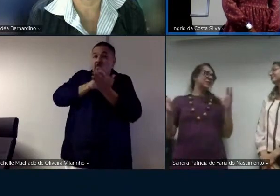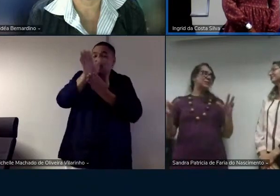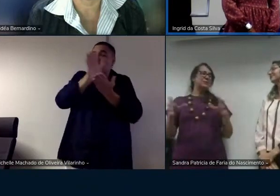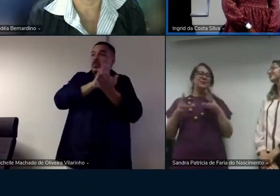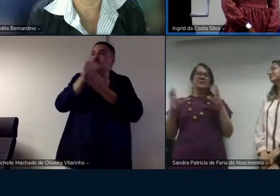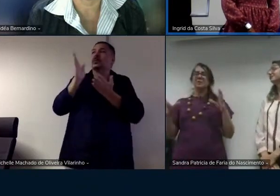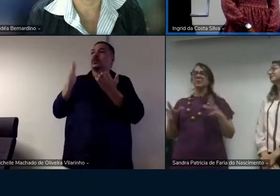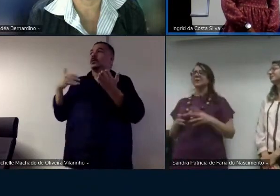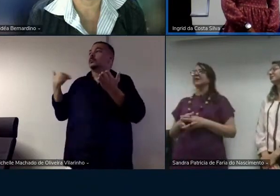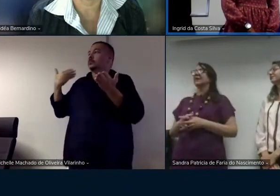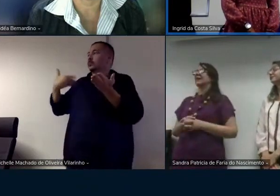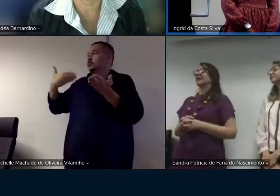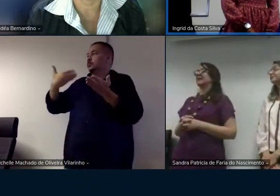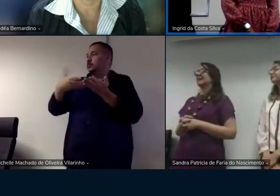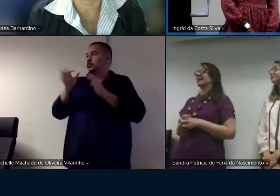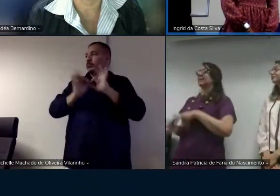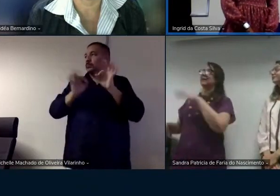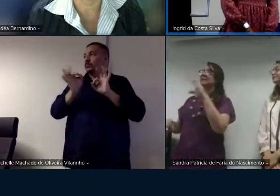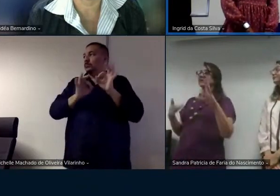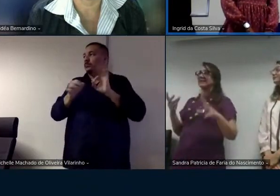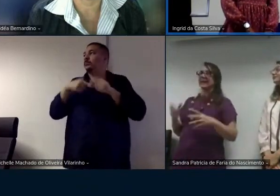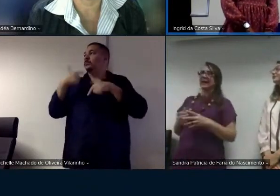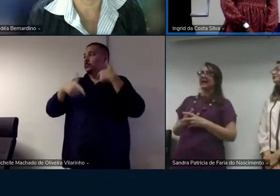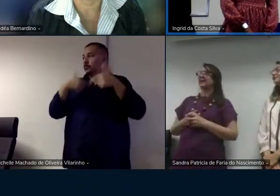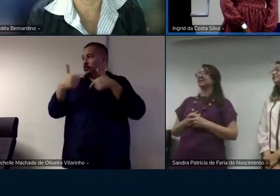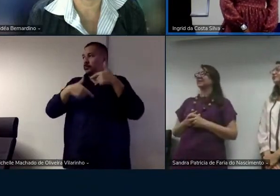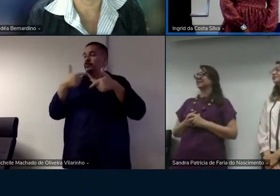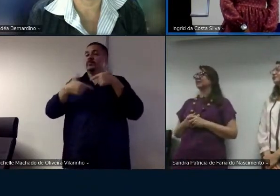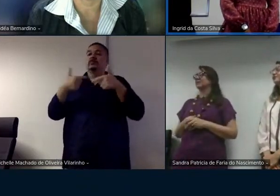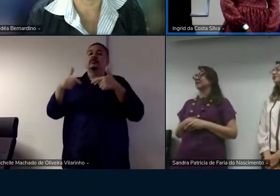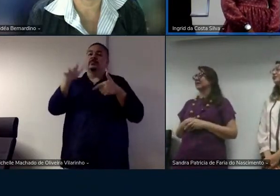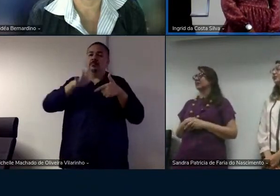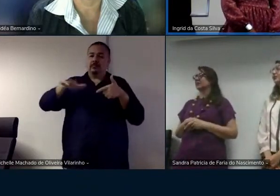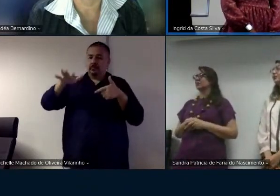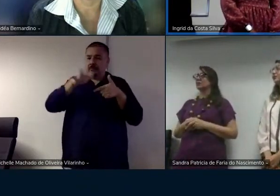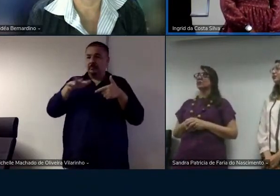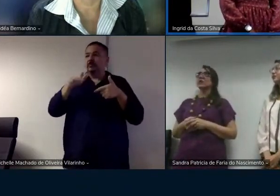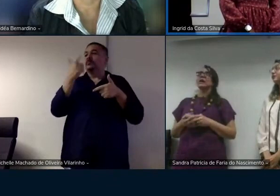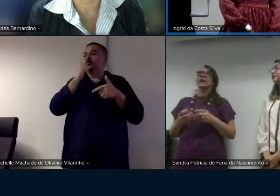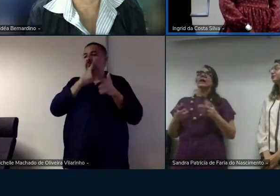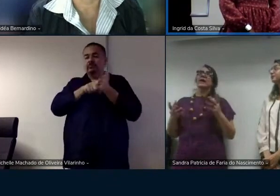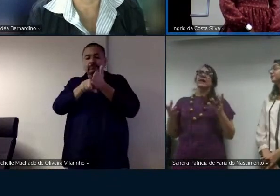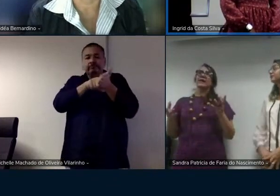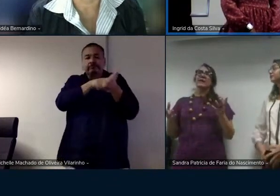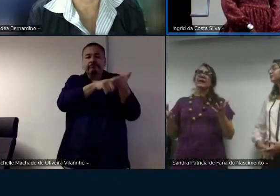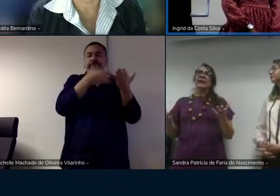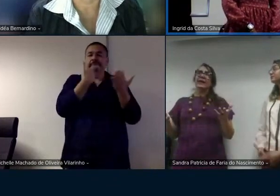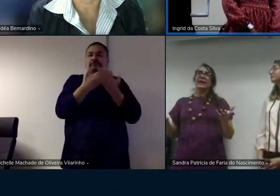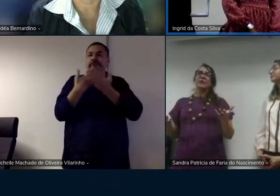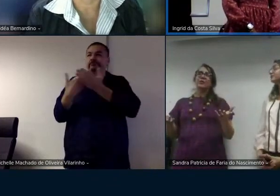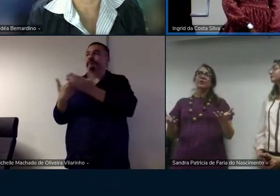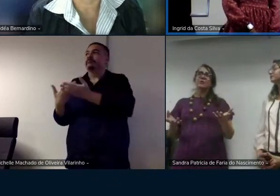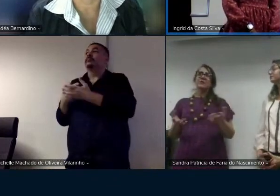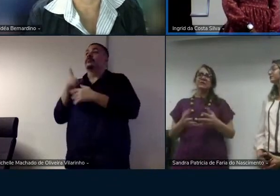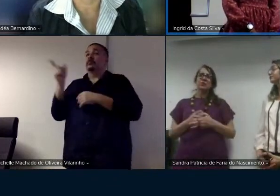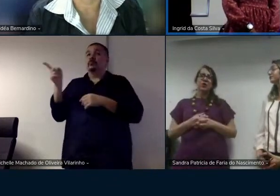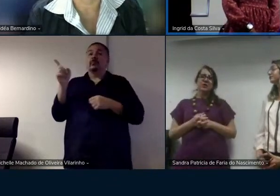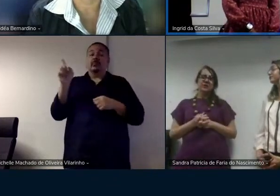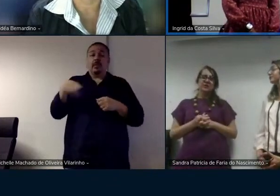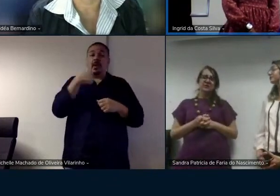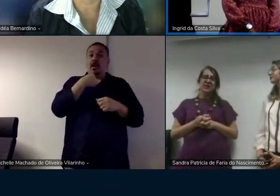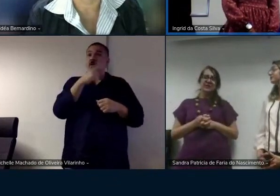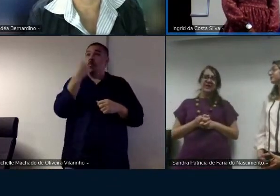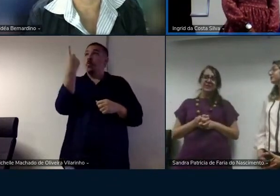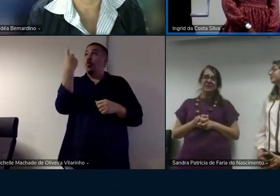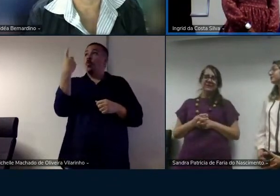porque ela já vinha há muito tempo trabalhando nessa área fazendo uma série de estudos ela foi